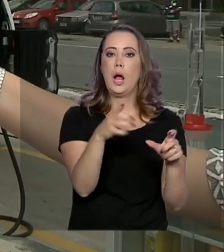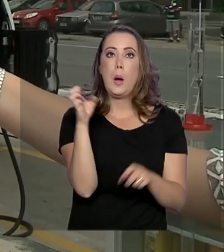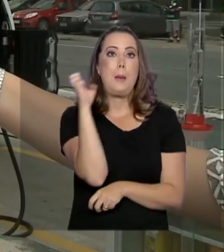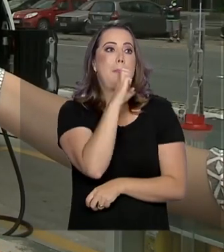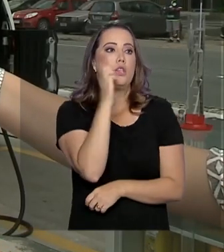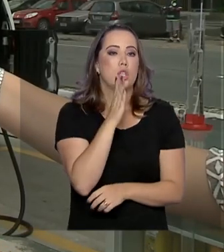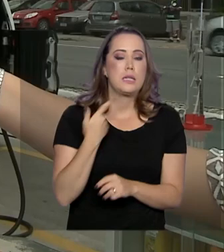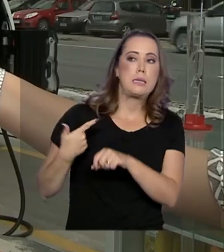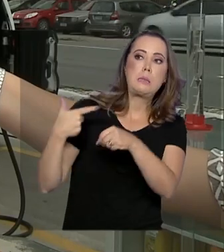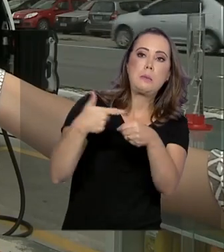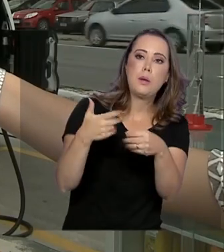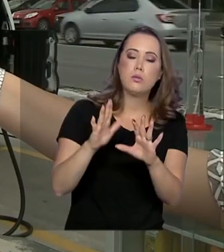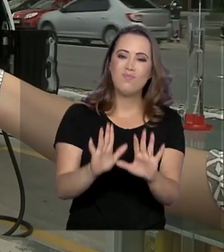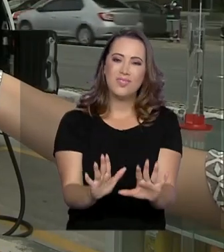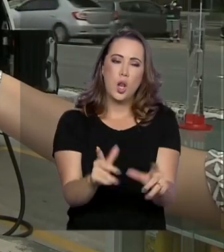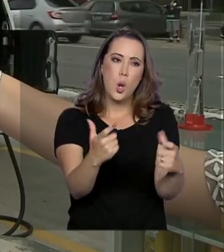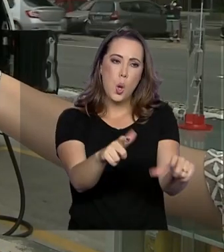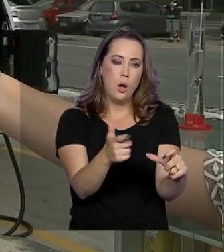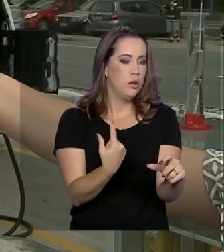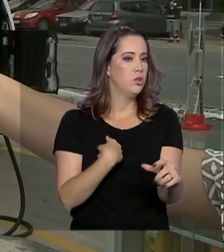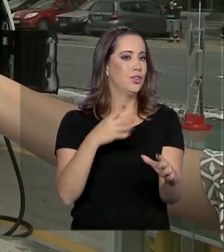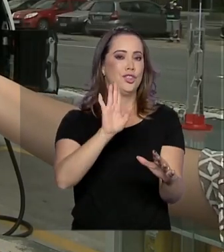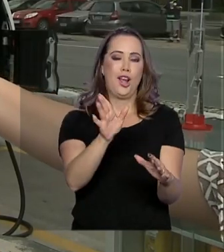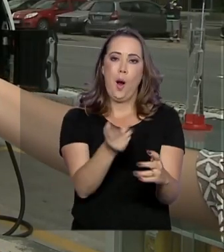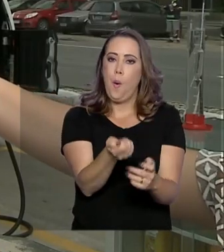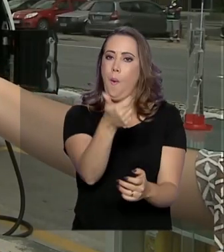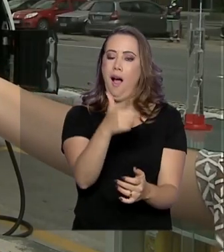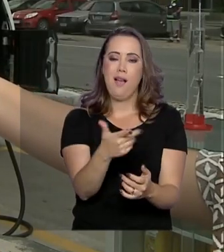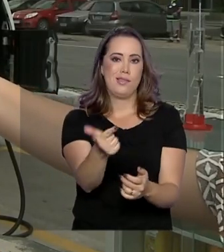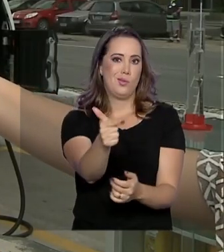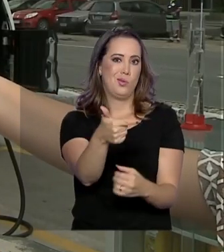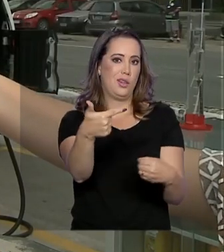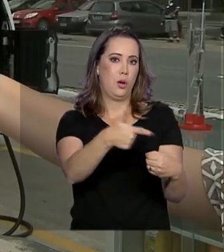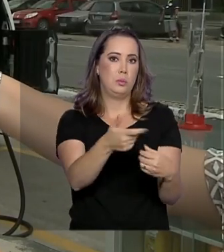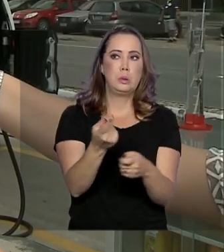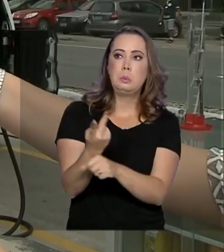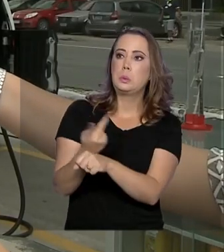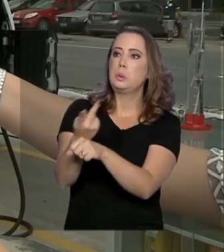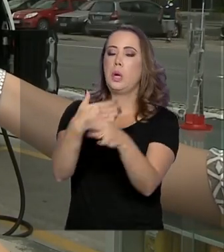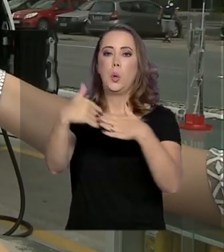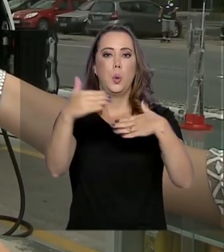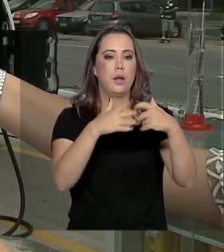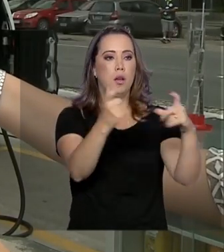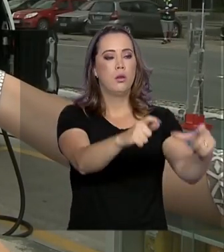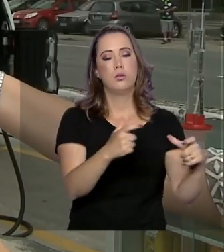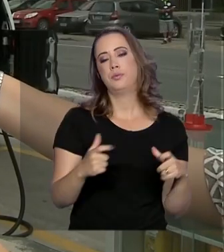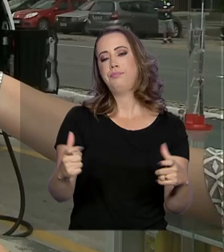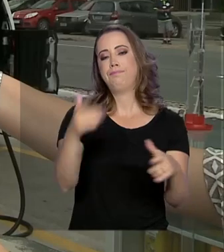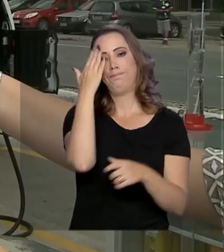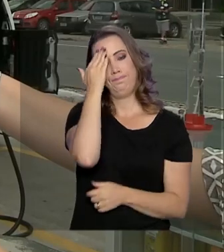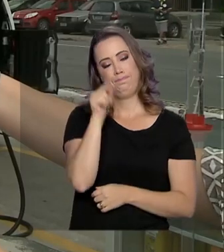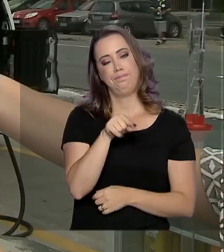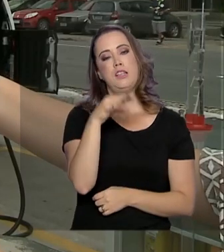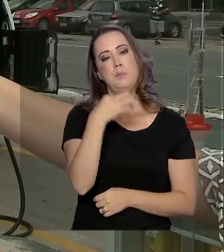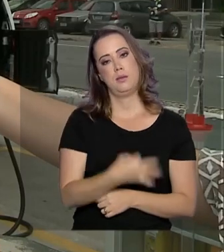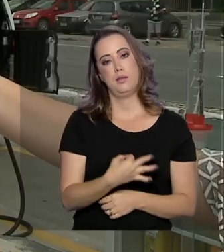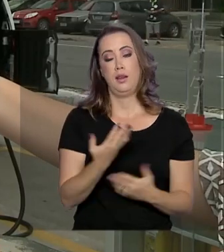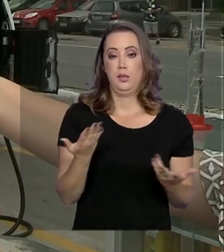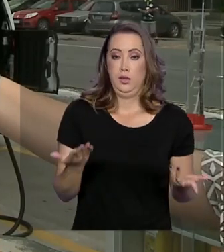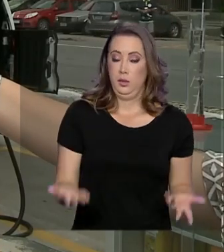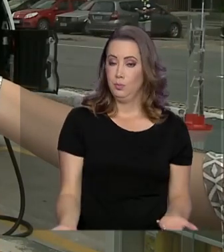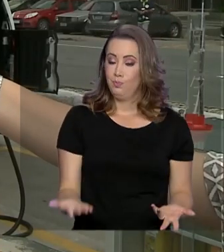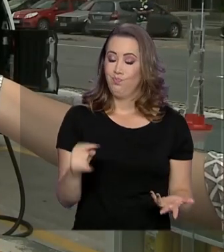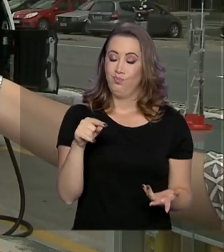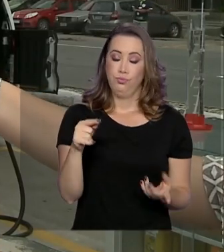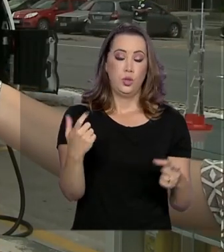emergencial, né? Quando o carro já chega ali na reserva e ele tem que procurar um posto que ele não conhece, que ele não sabe a procedência do combustível,